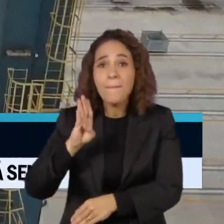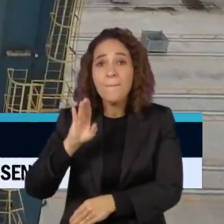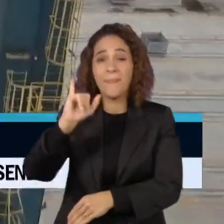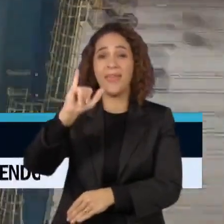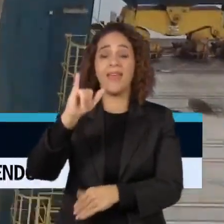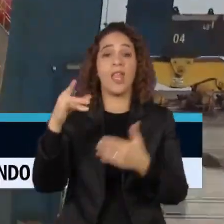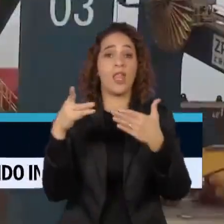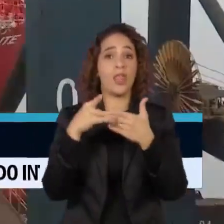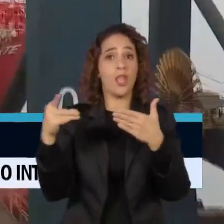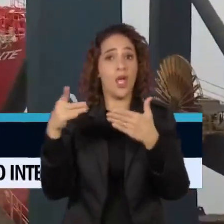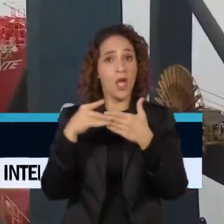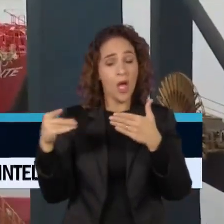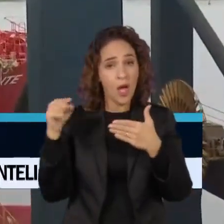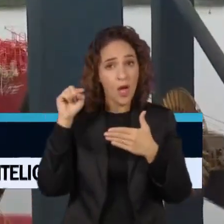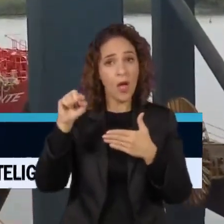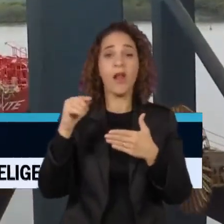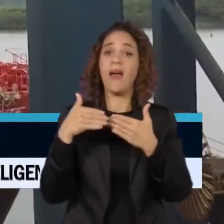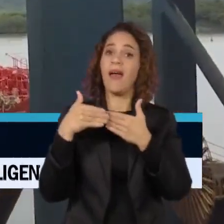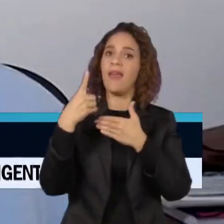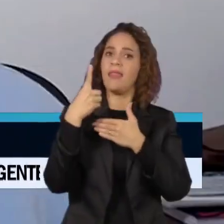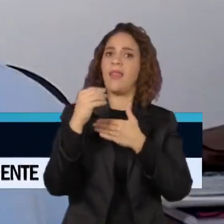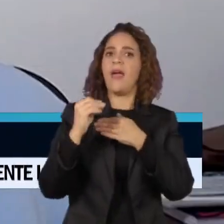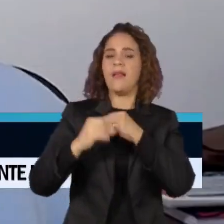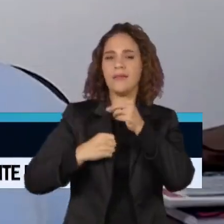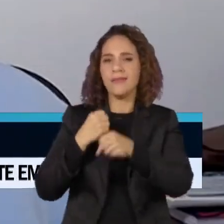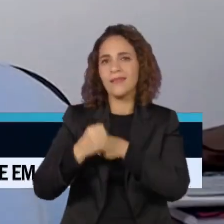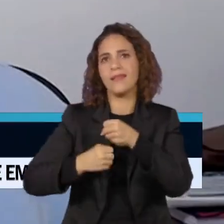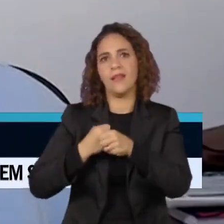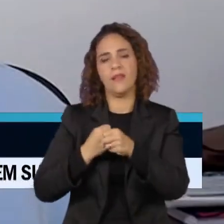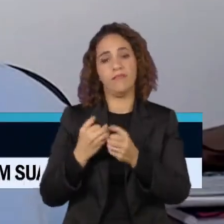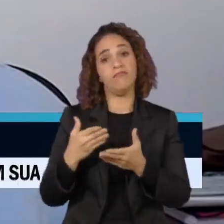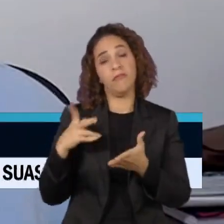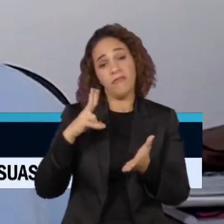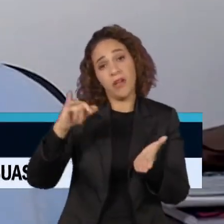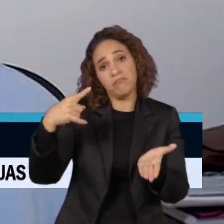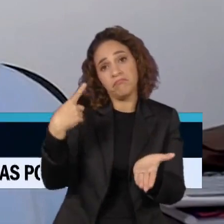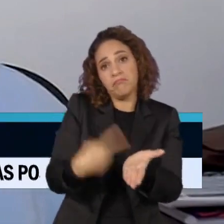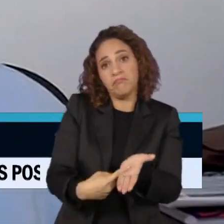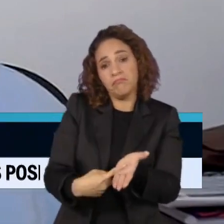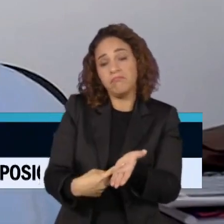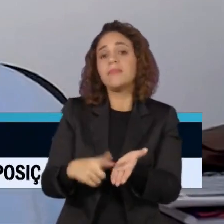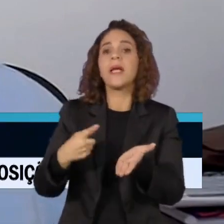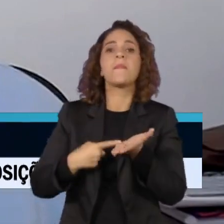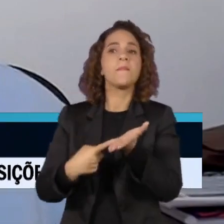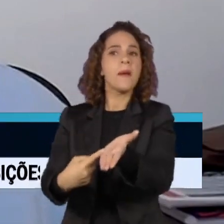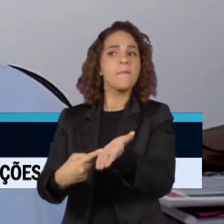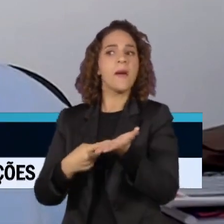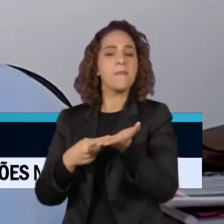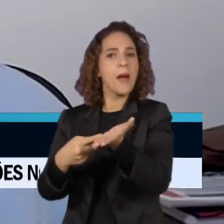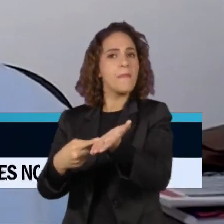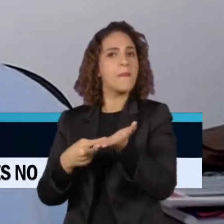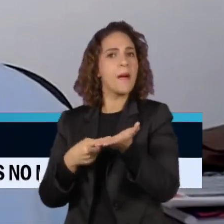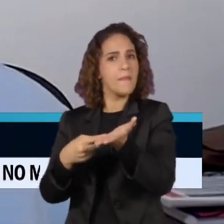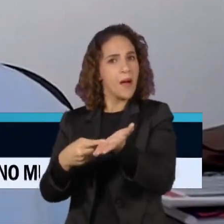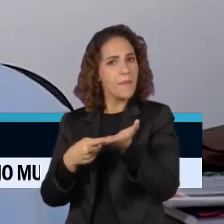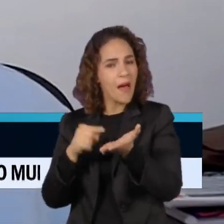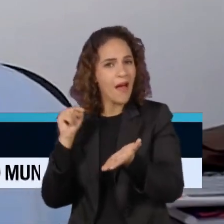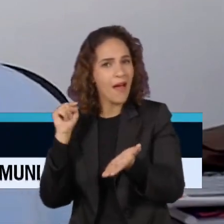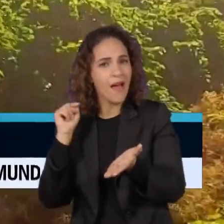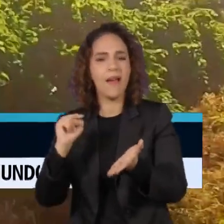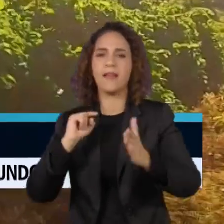próximos 10 anos. Esse é o tripé do acordo. É a questão da cooperação, cooperação para o desenvolvimento,